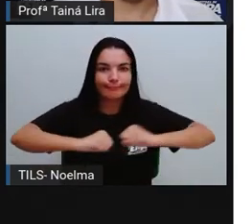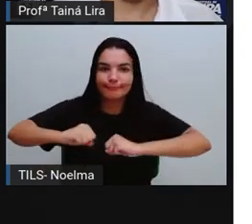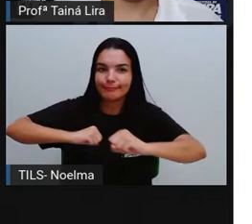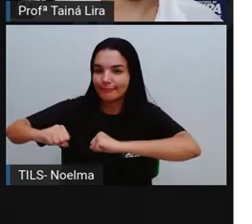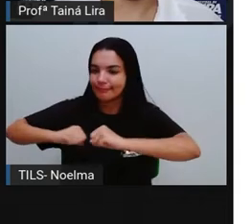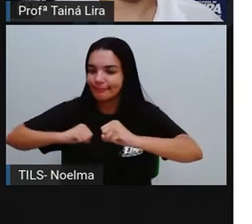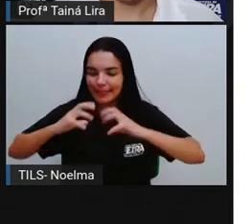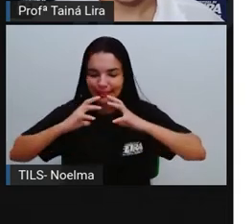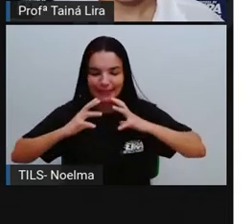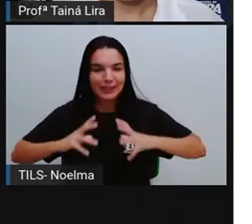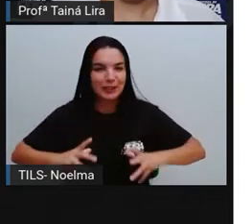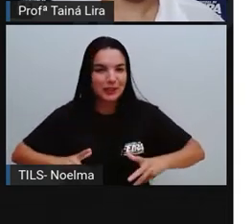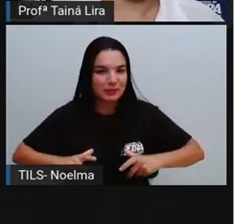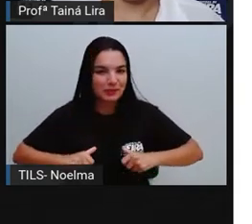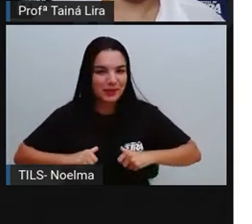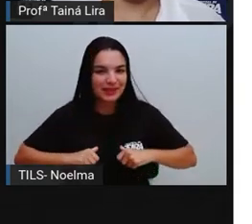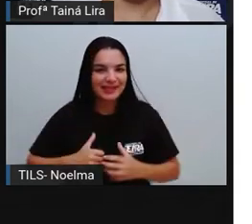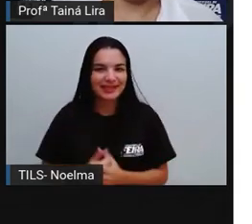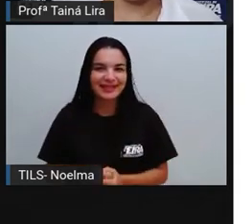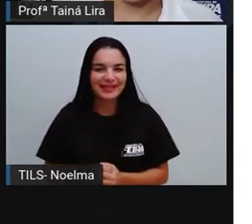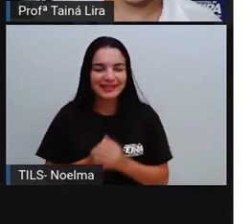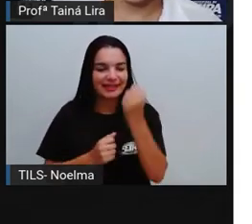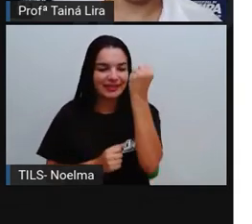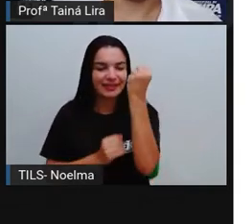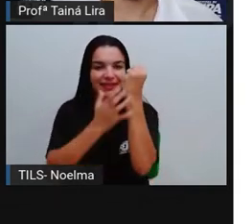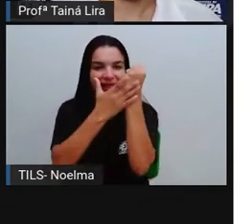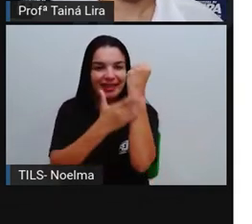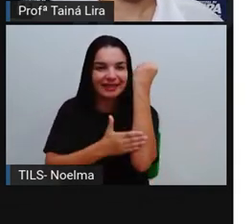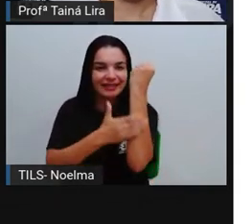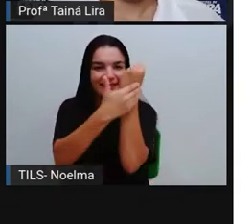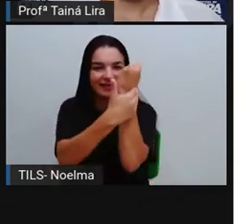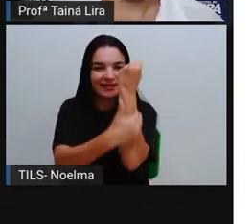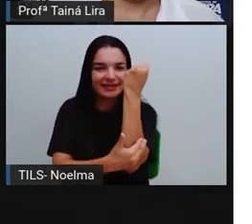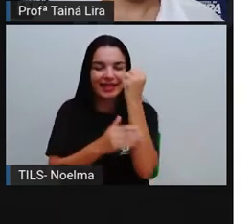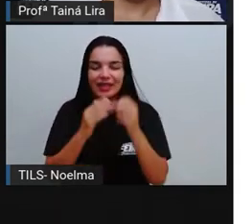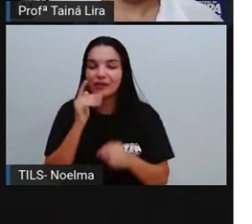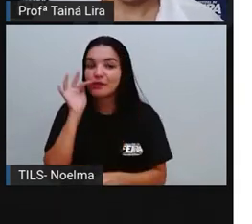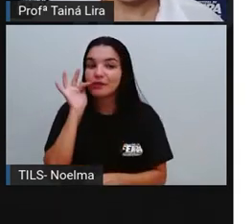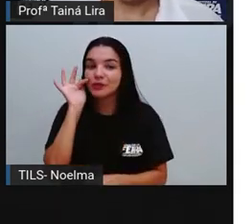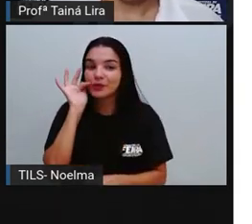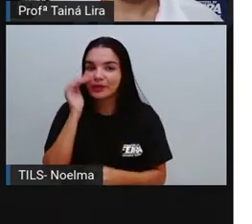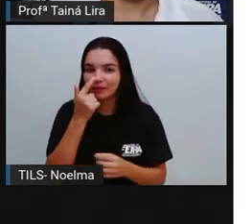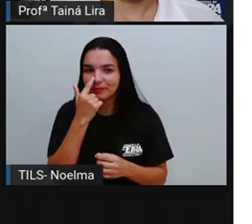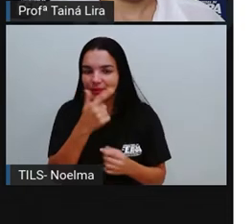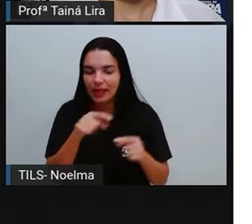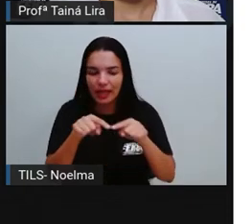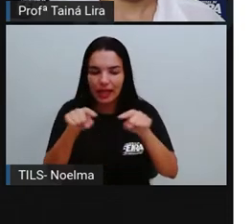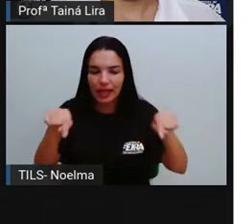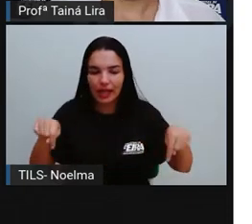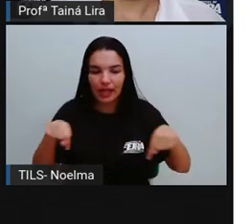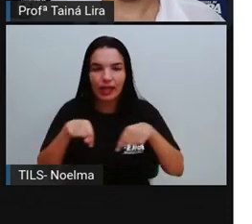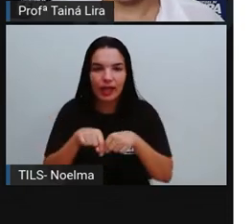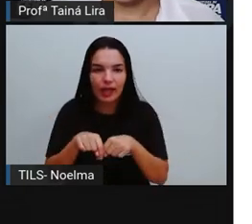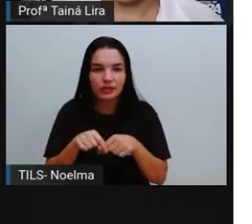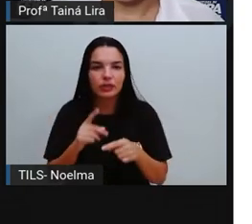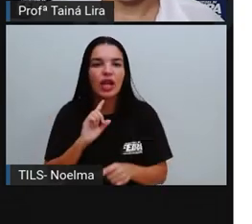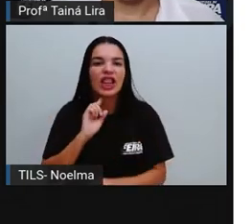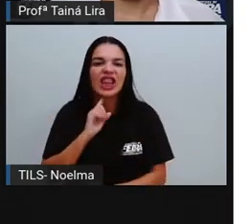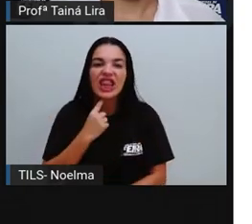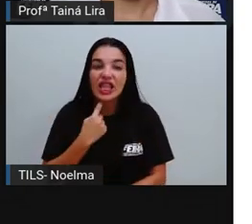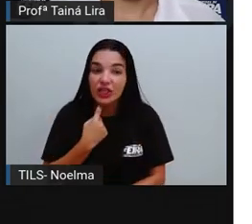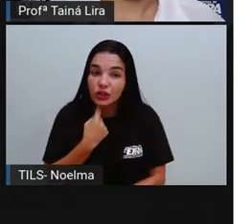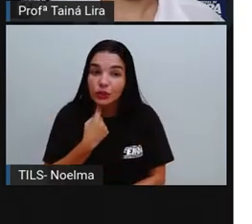Olha lá, Faxina, Abacaxi, Caixa, Lixo,